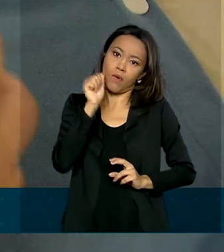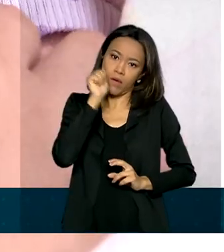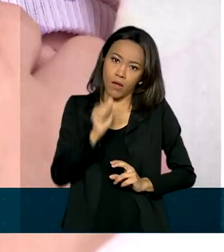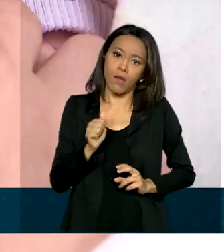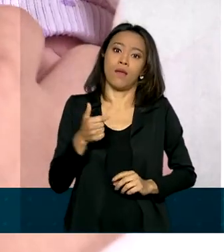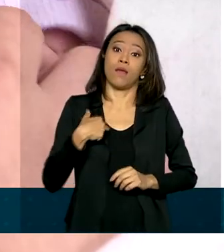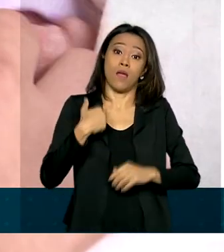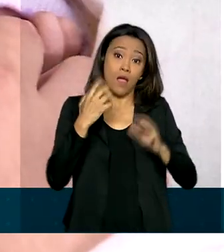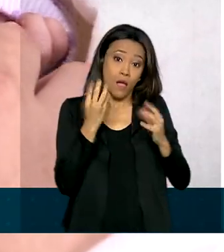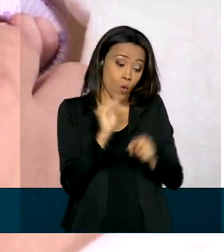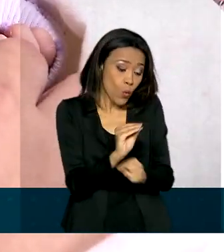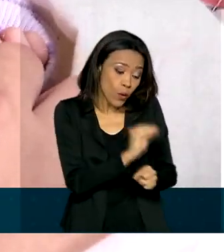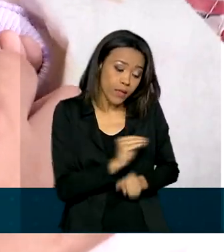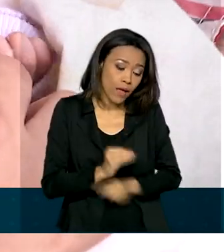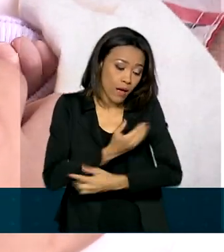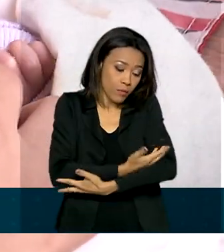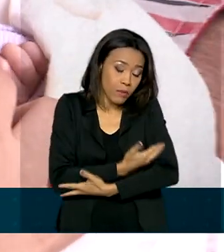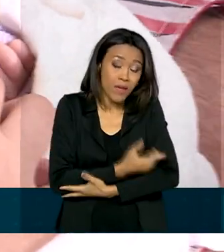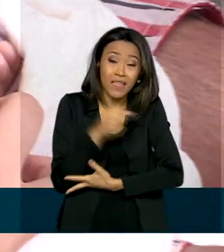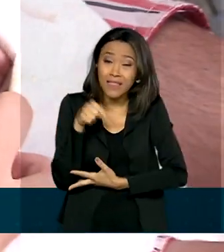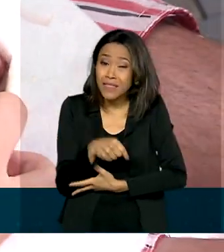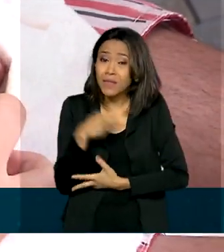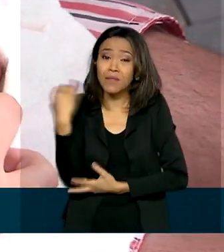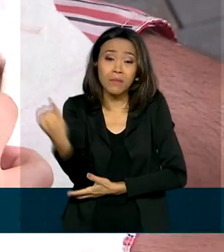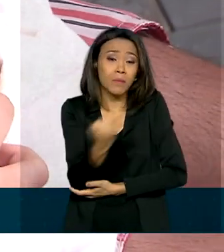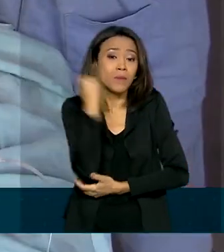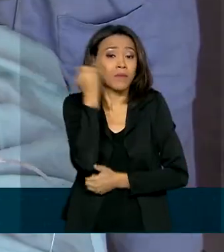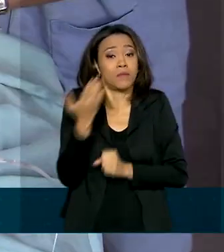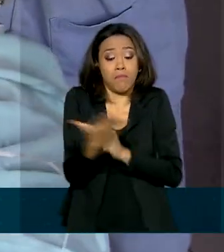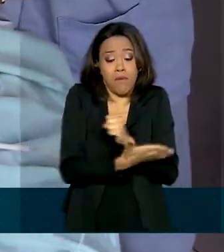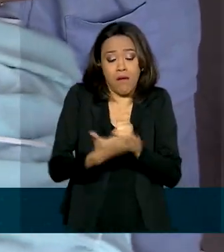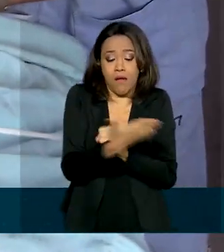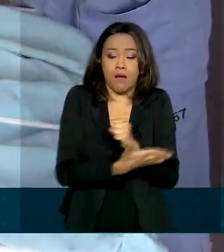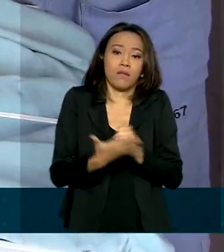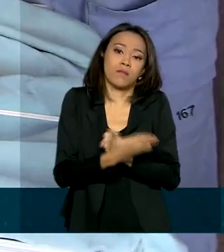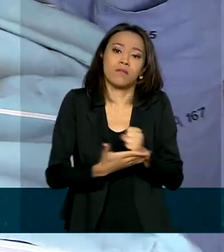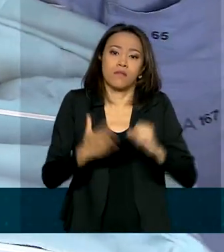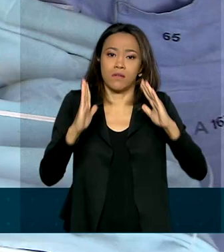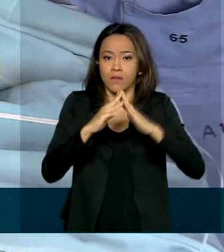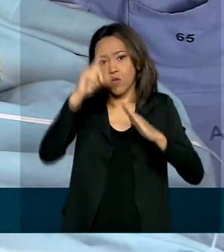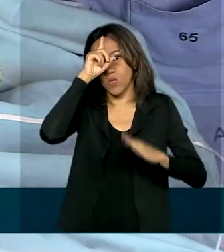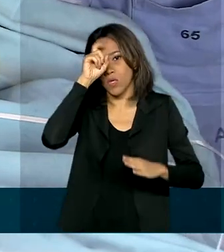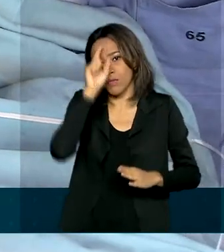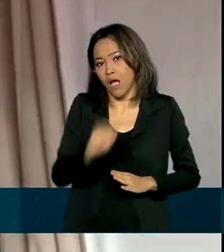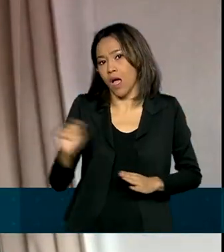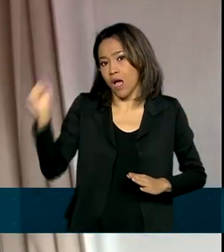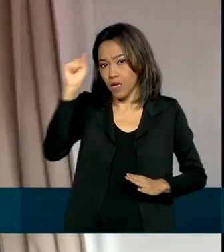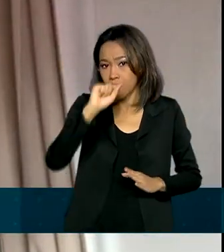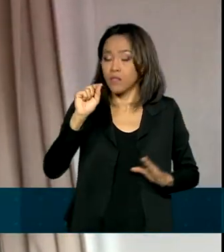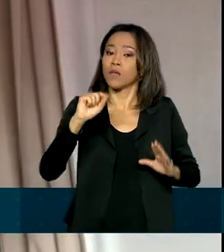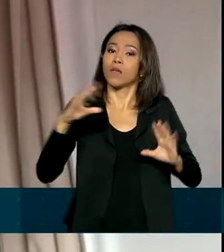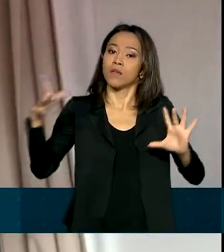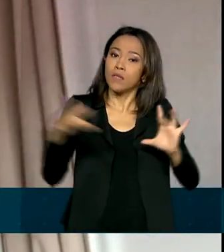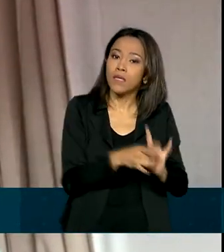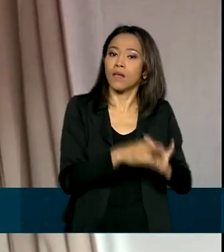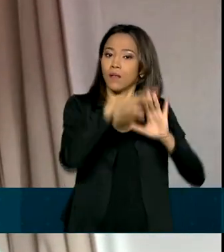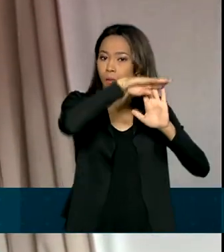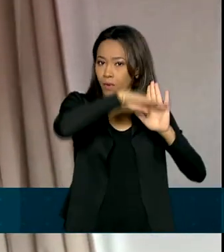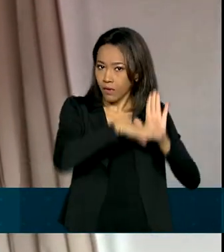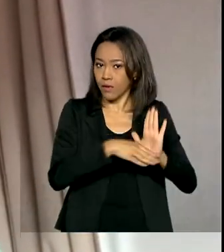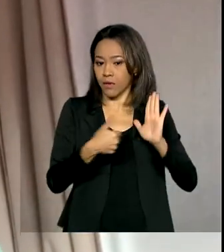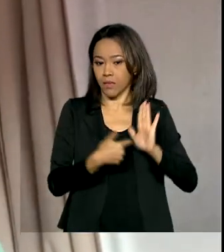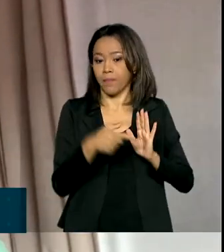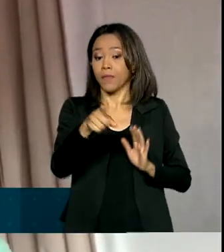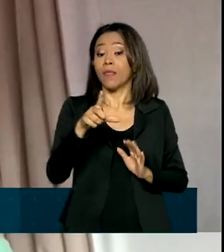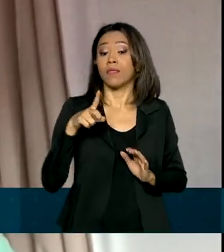criança, são princípios básicos em serviços hospitalares, habilitados pela rede Cegonha. A gente oferece uma assistência de